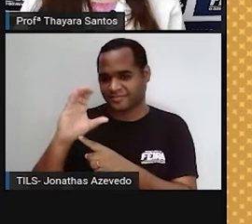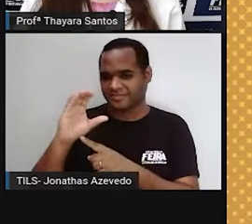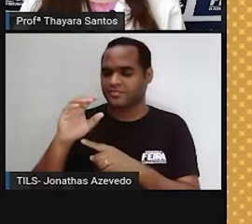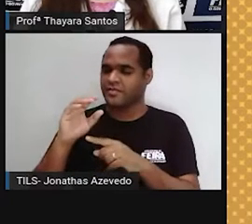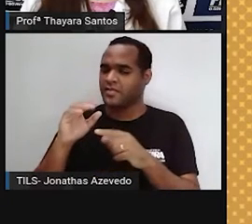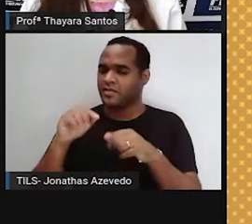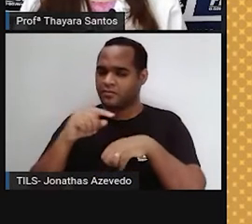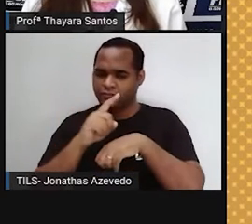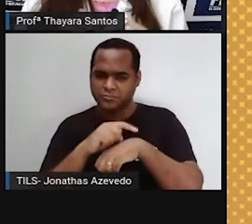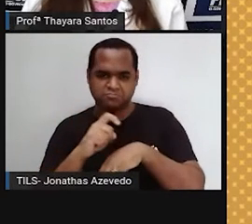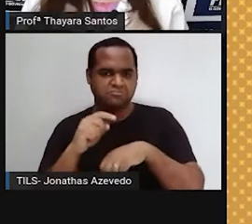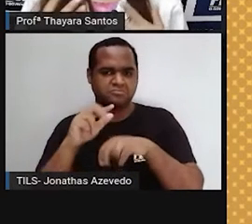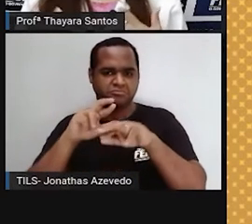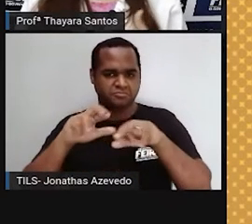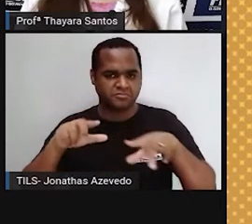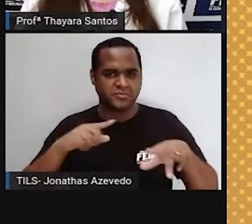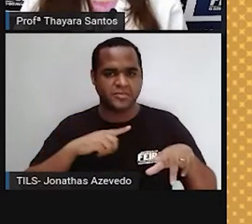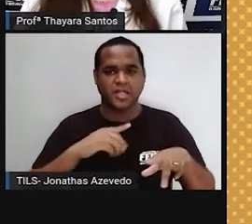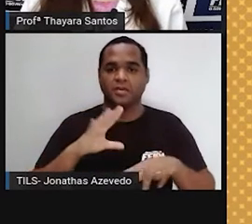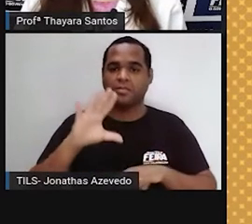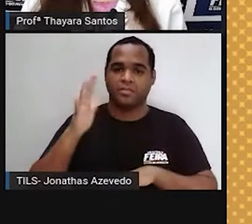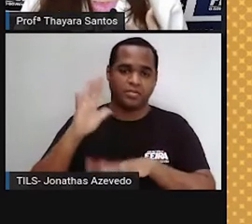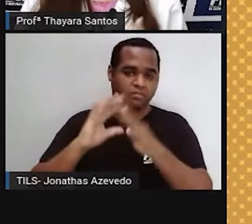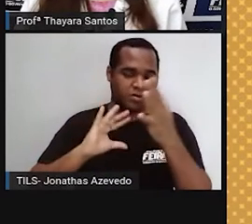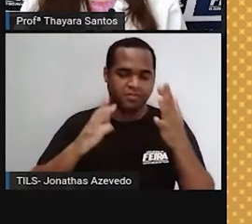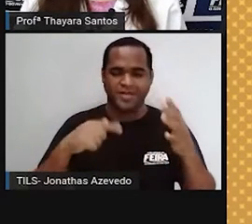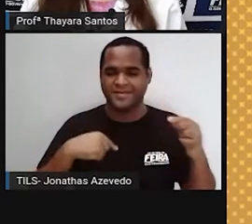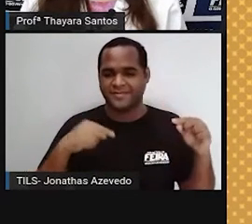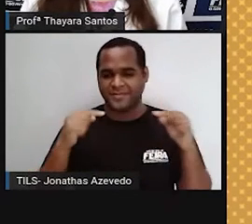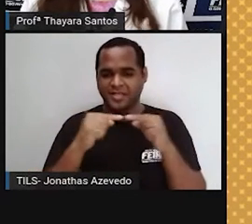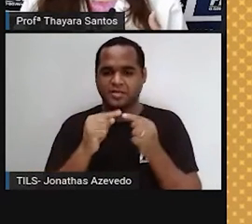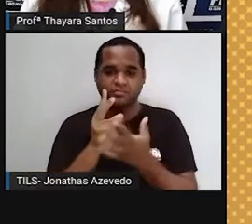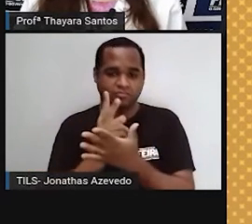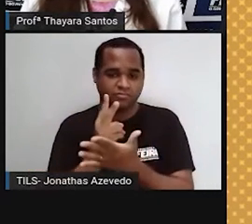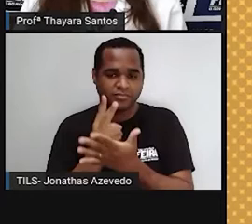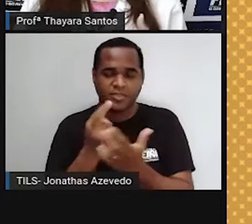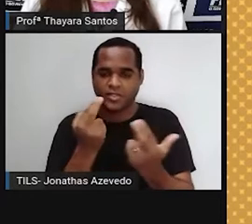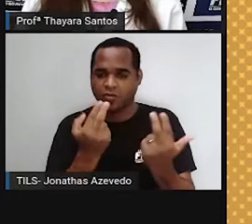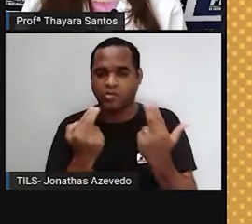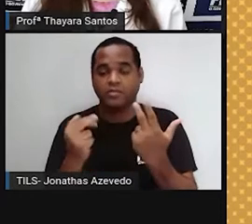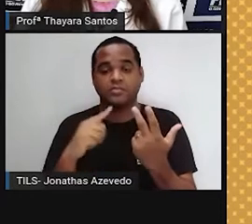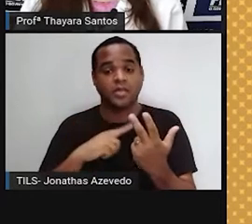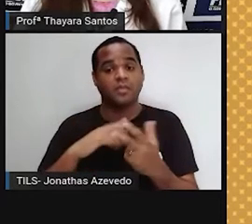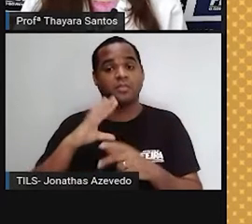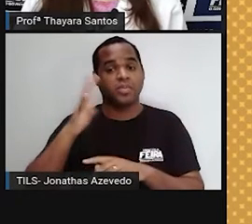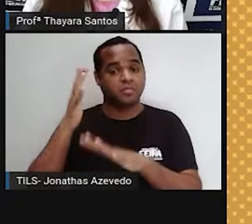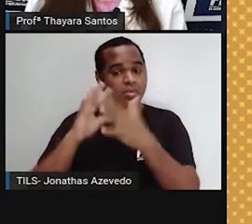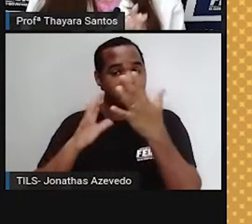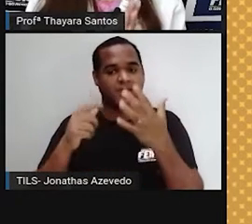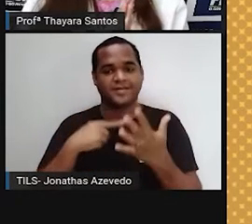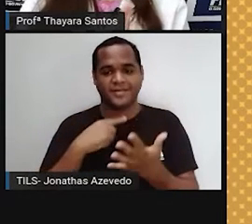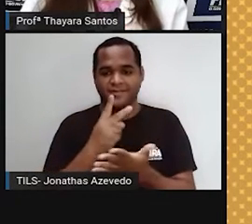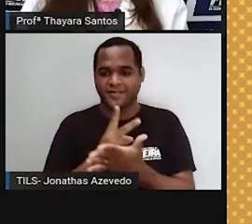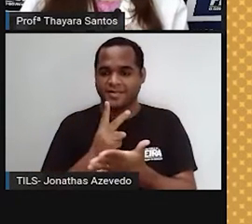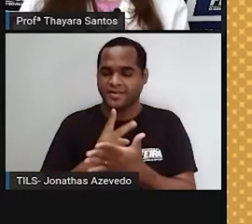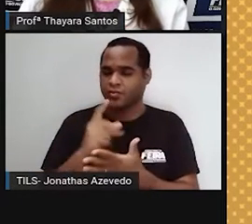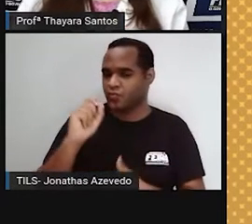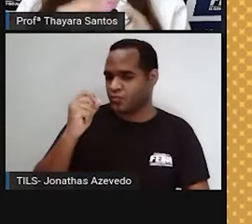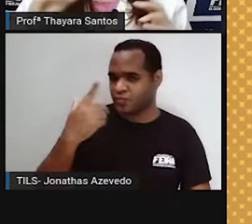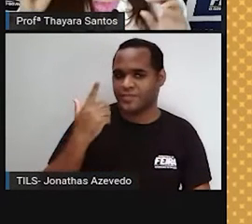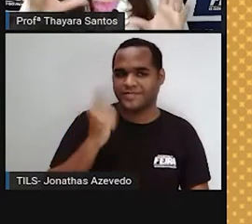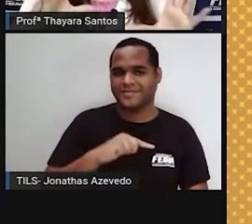oceânicas terrestres, bem como todos os fenômenos que são semelhantes a esses, ocorrem nos demais corpos celestes do sistema solar.